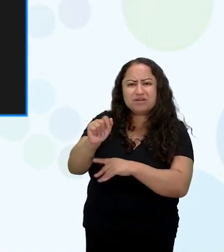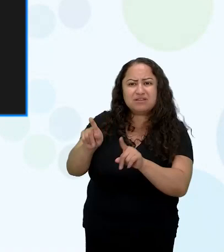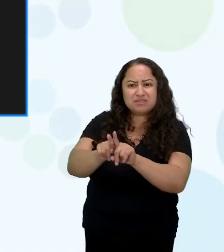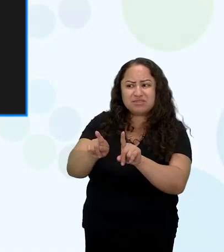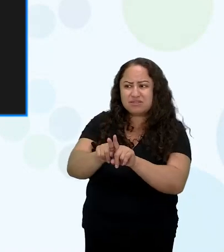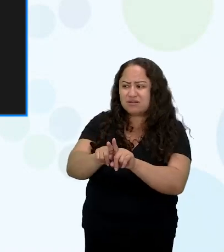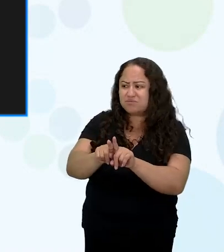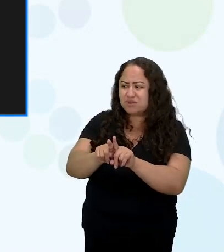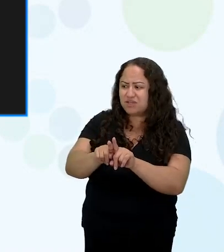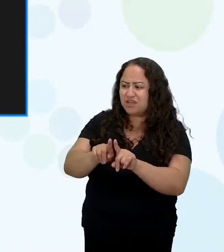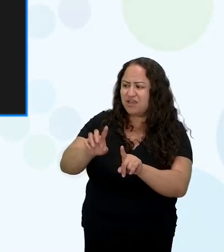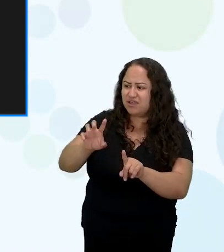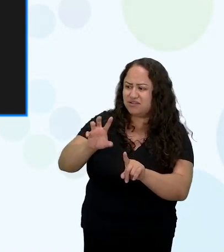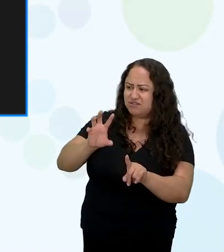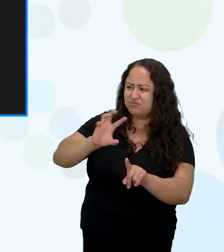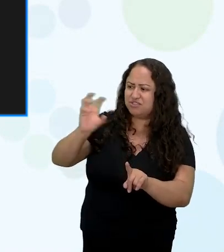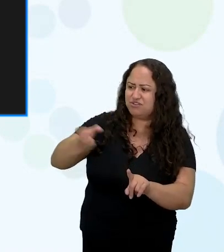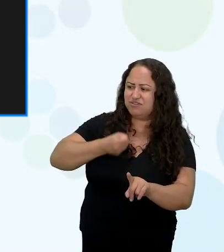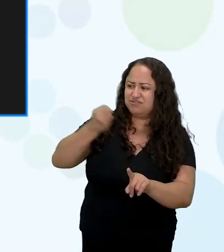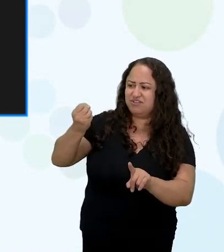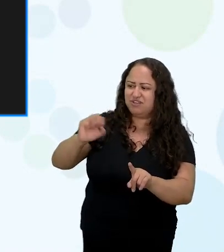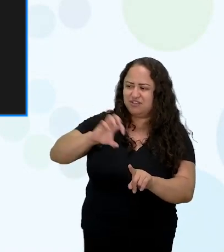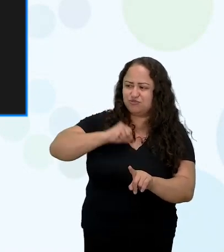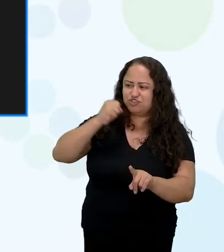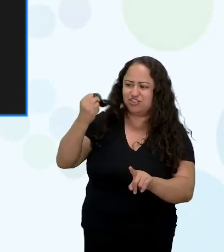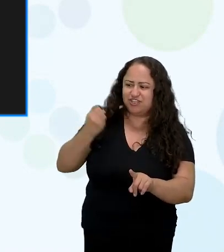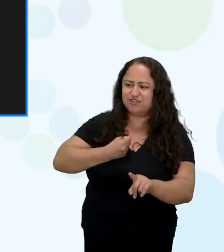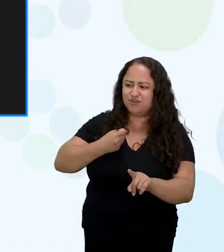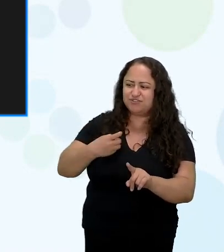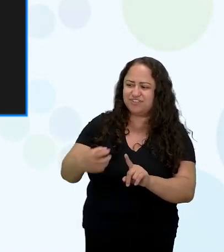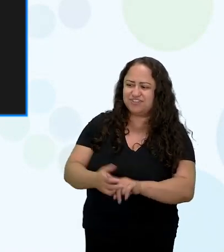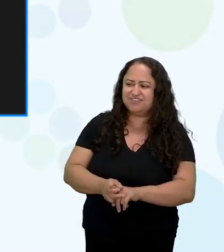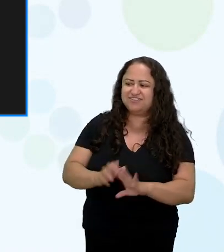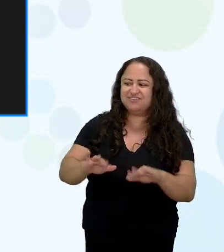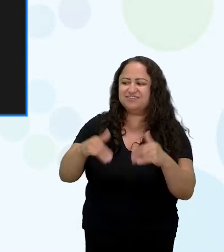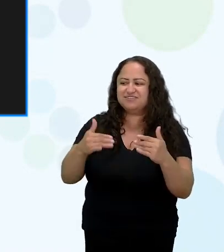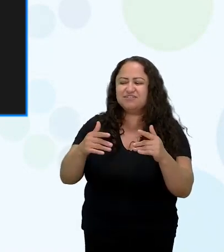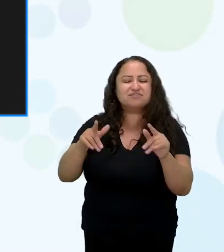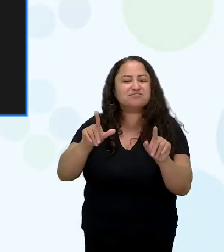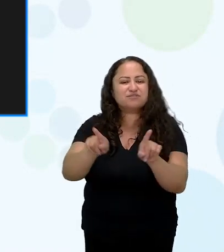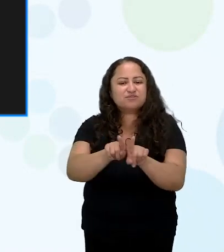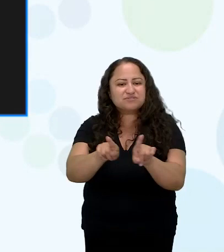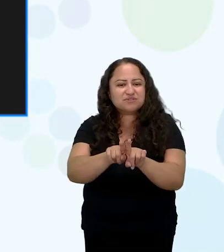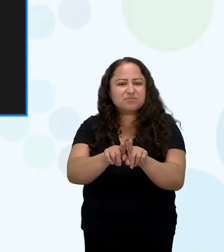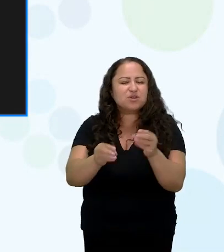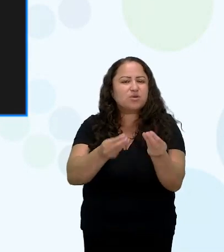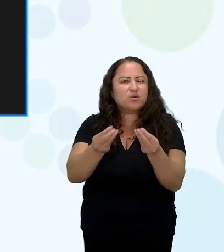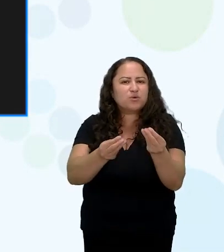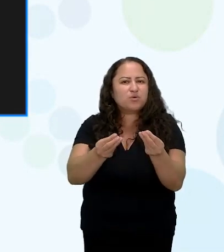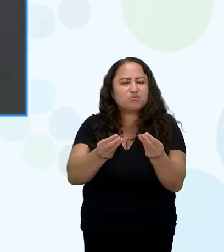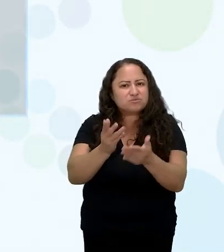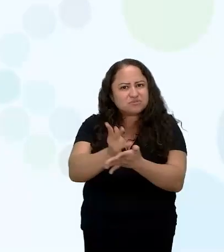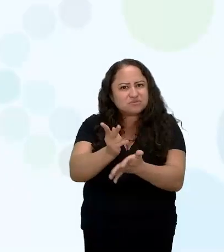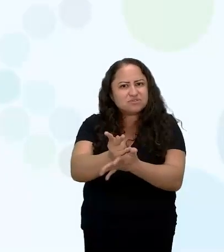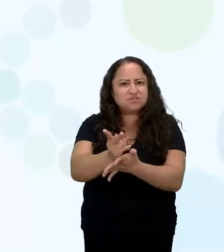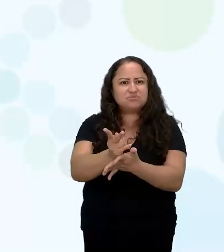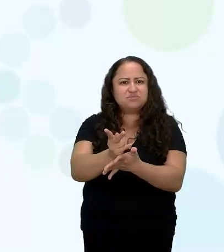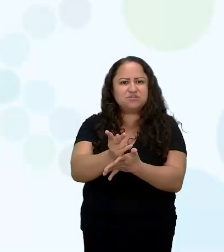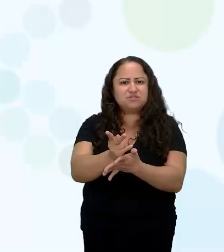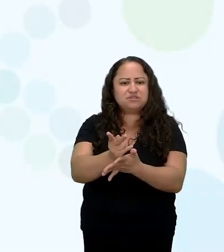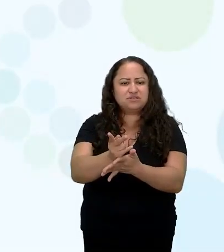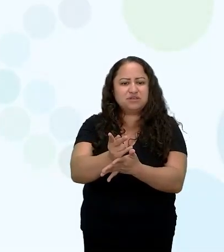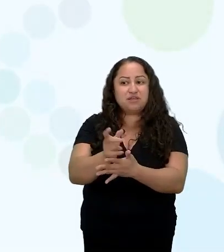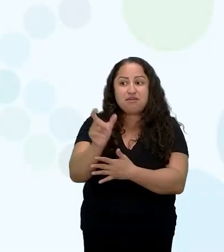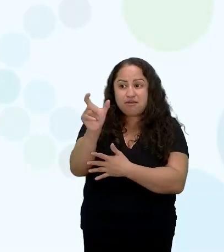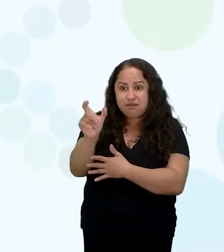em cânticos que eu perdi perdi né a pedra da lua e e continua quando ela